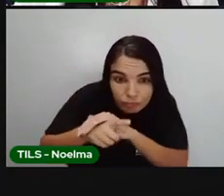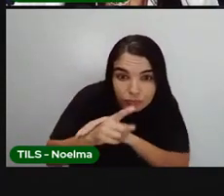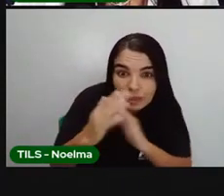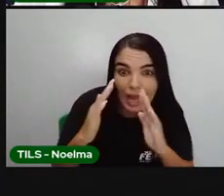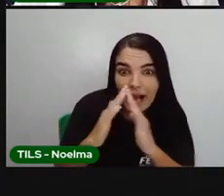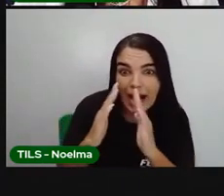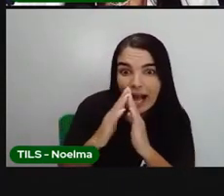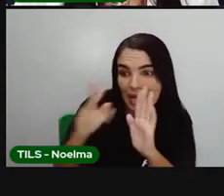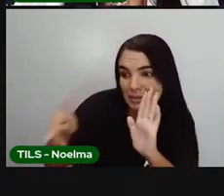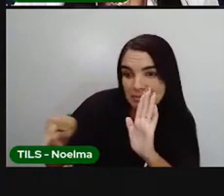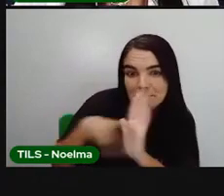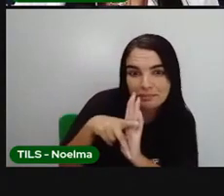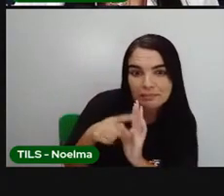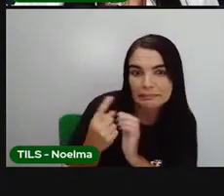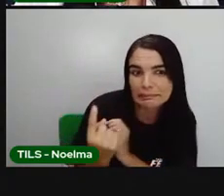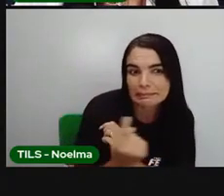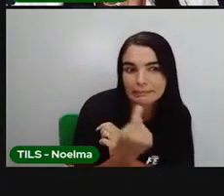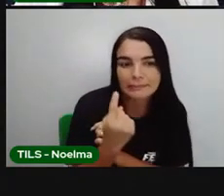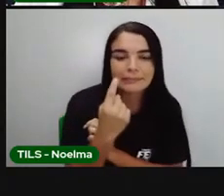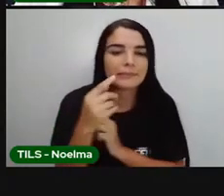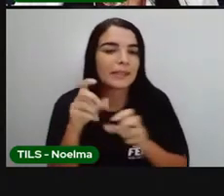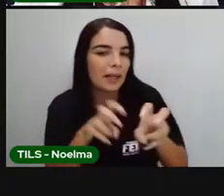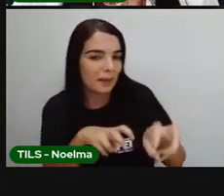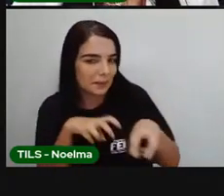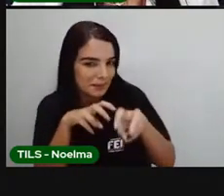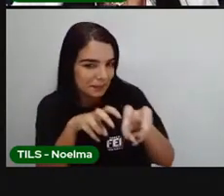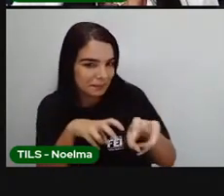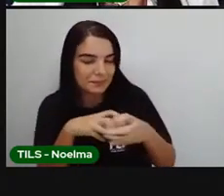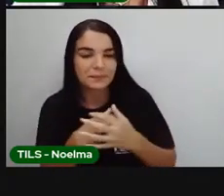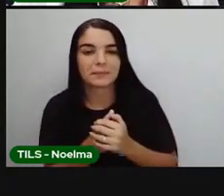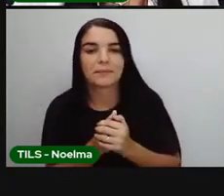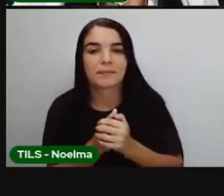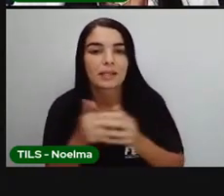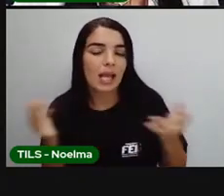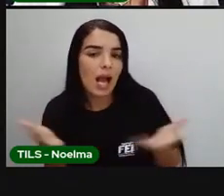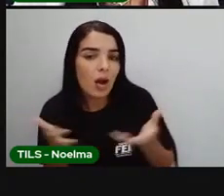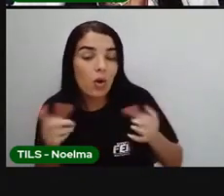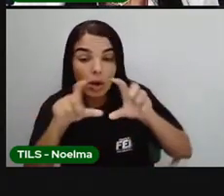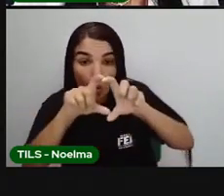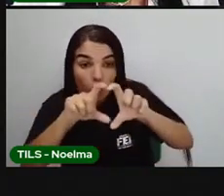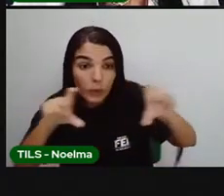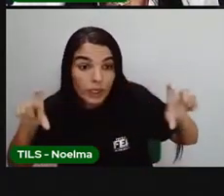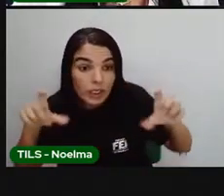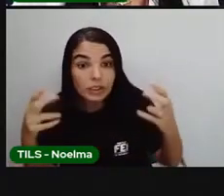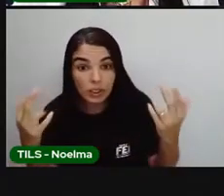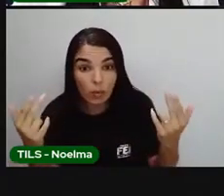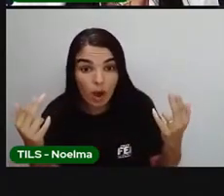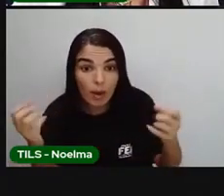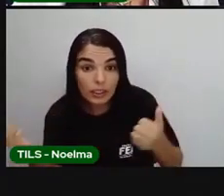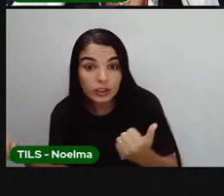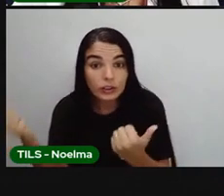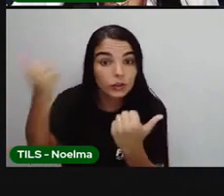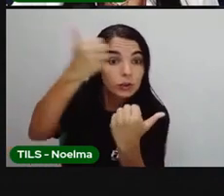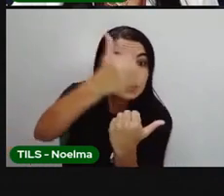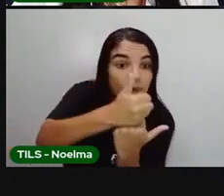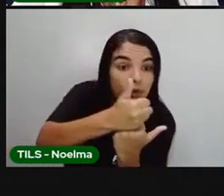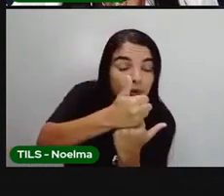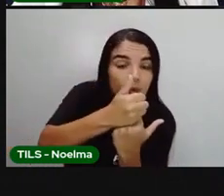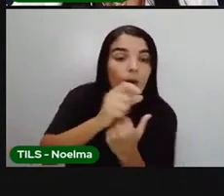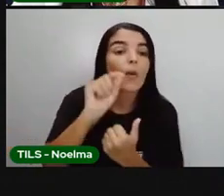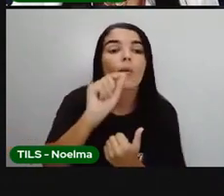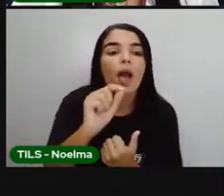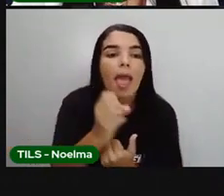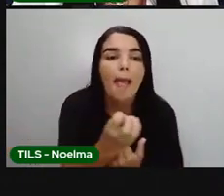no quintal de uma casa da roça. Agora, nós vamos pegar esse trecho e passar ele para o